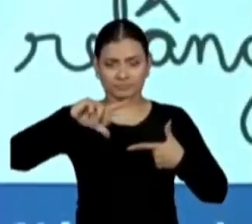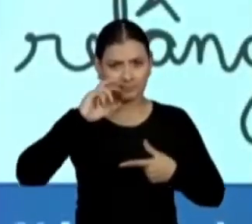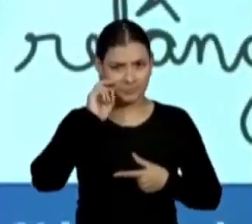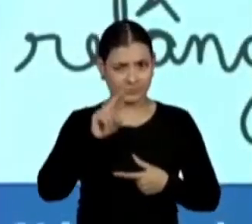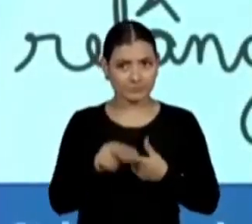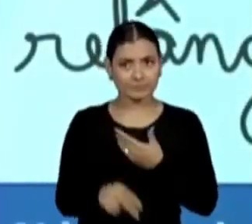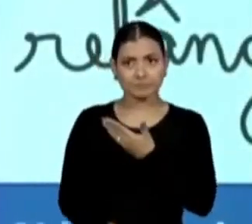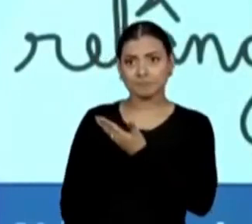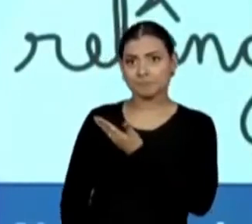dois, três,